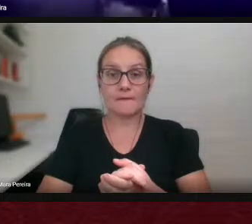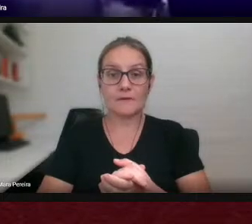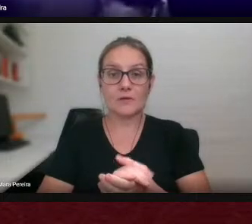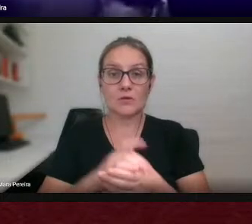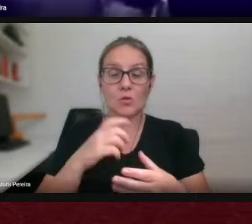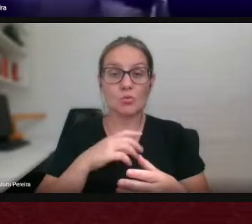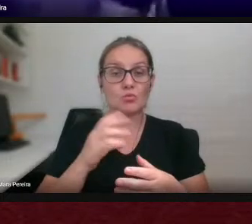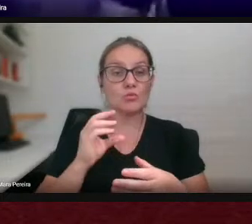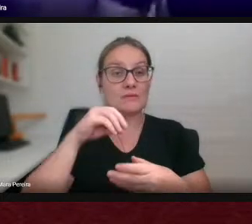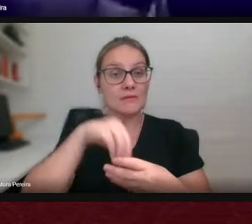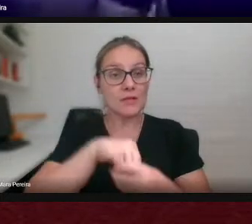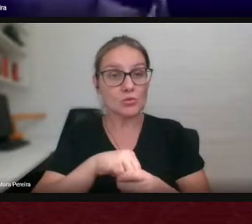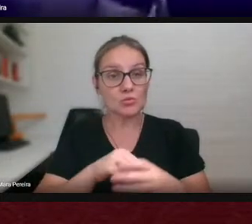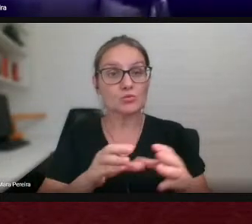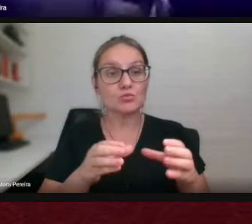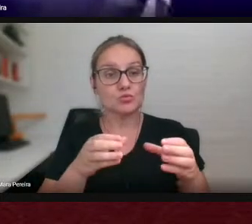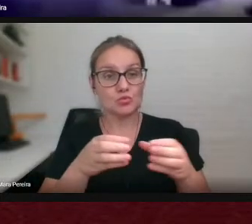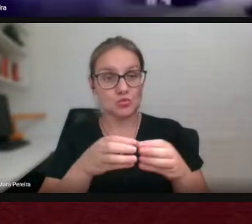grupo